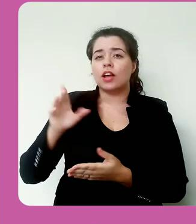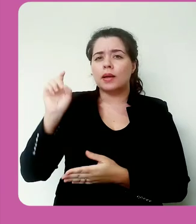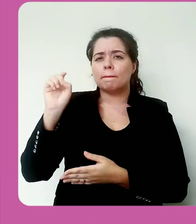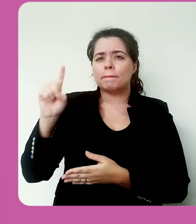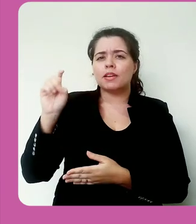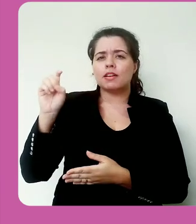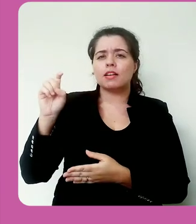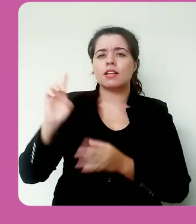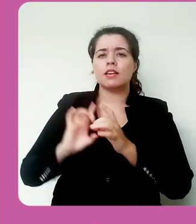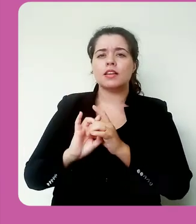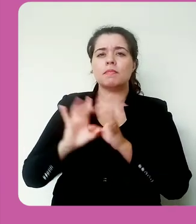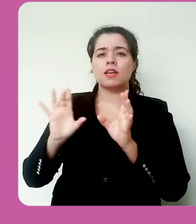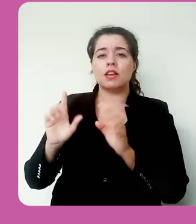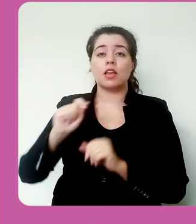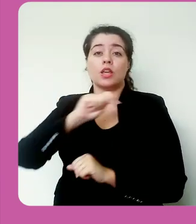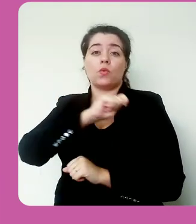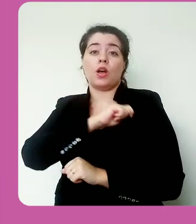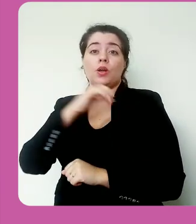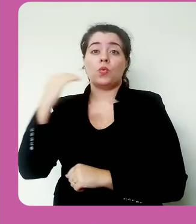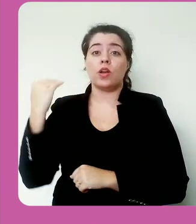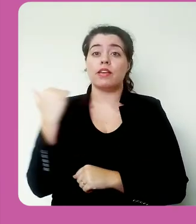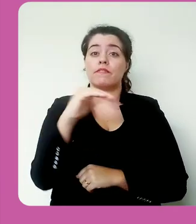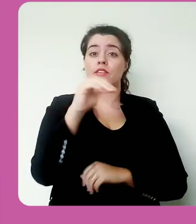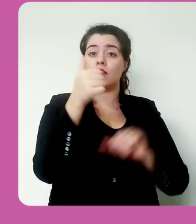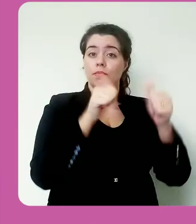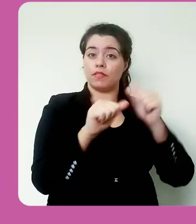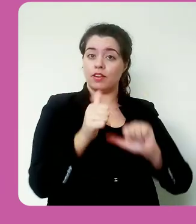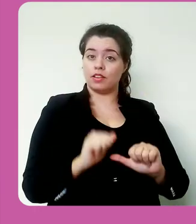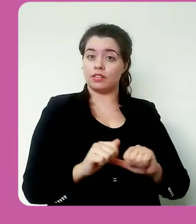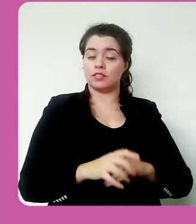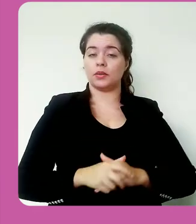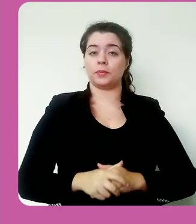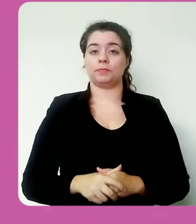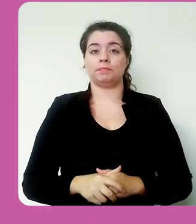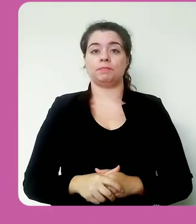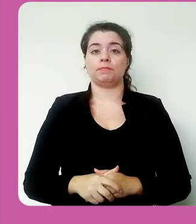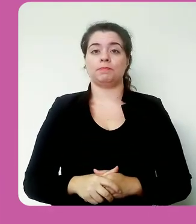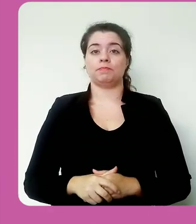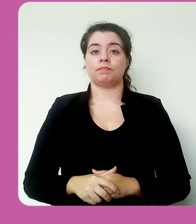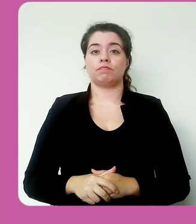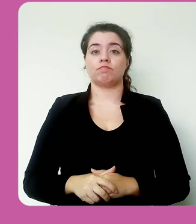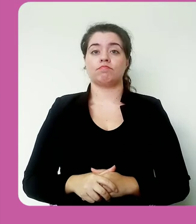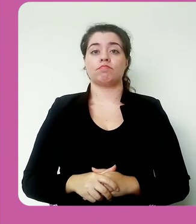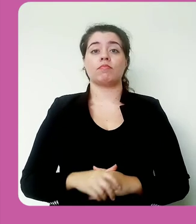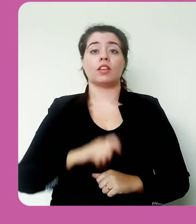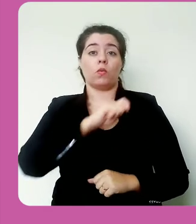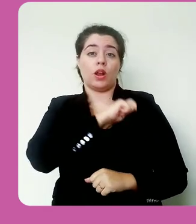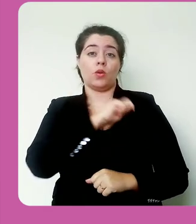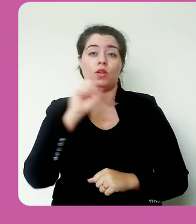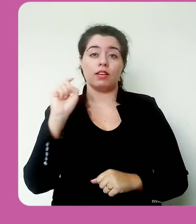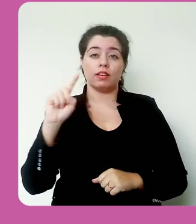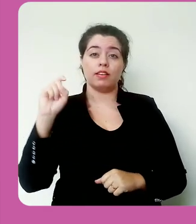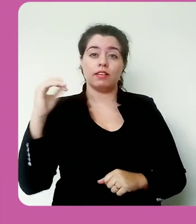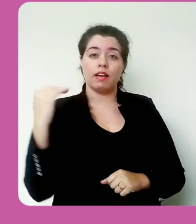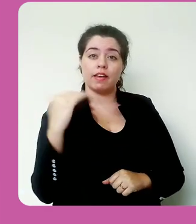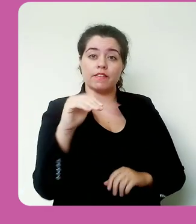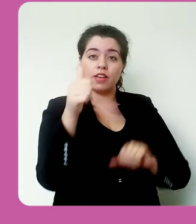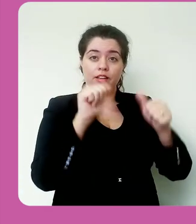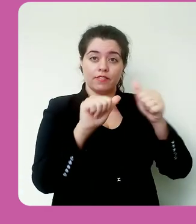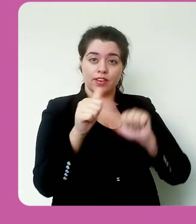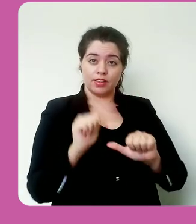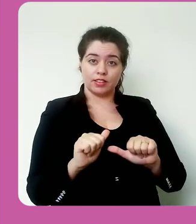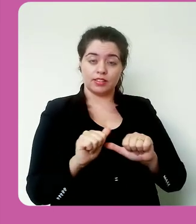marquei a opção do aluno enviar para avaliação, ele tem que clicar no botão enviar para